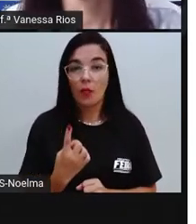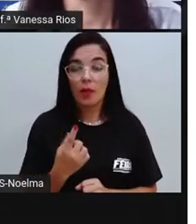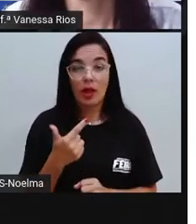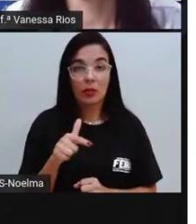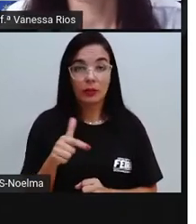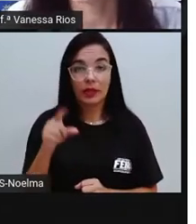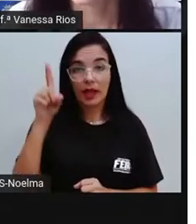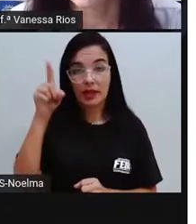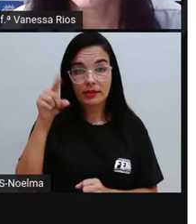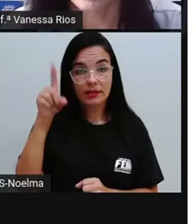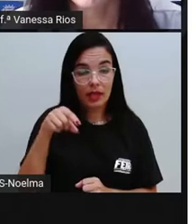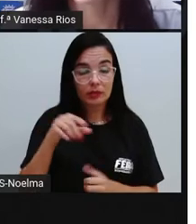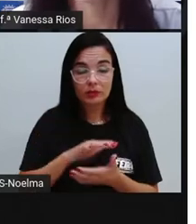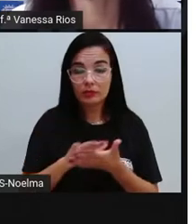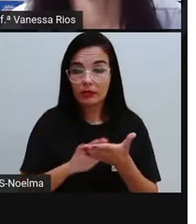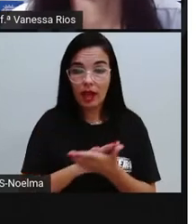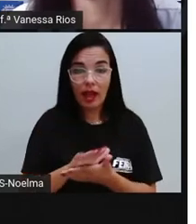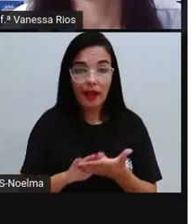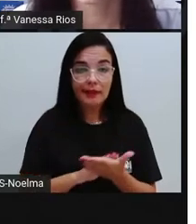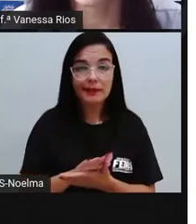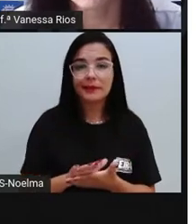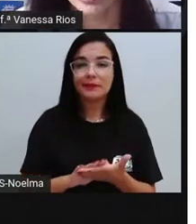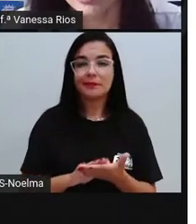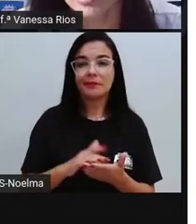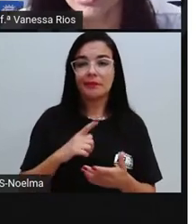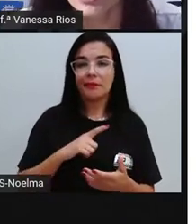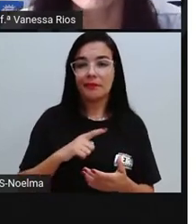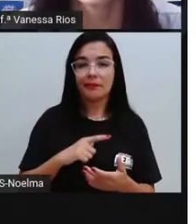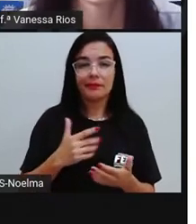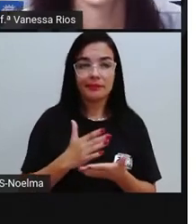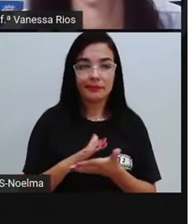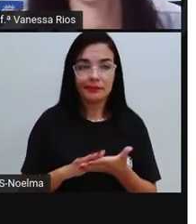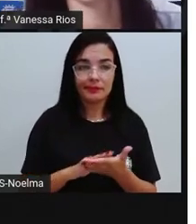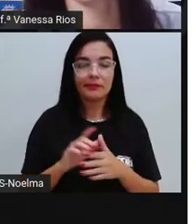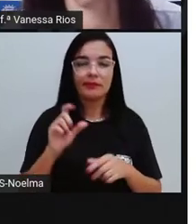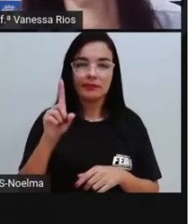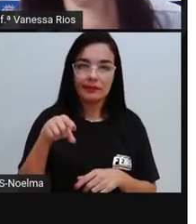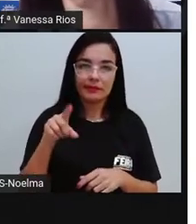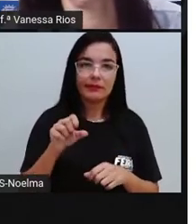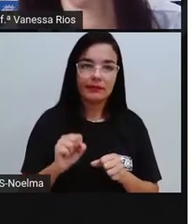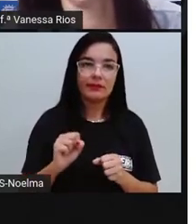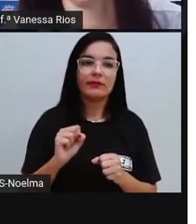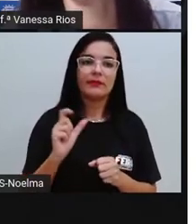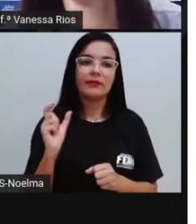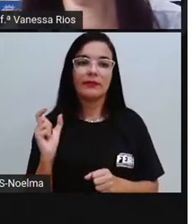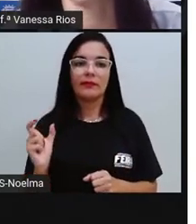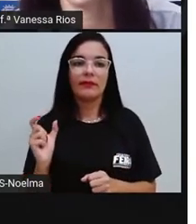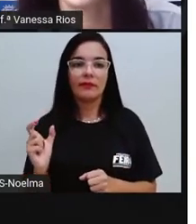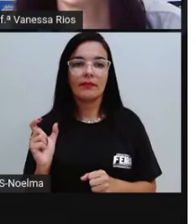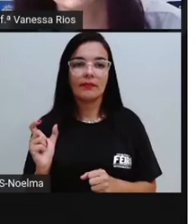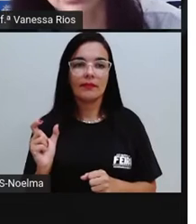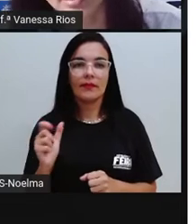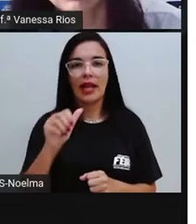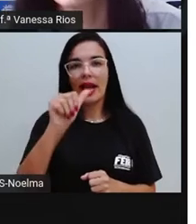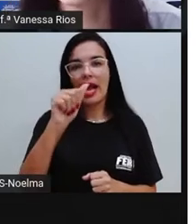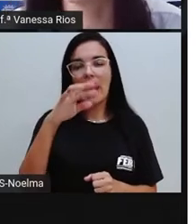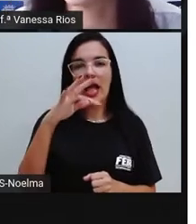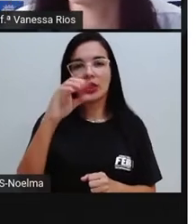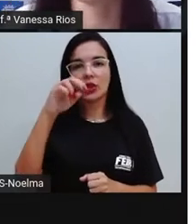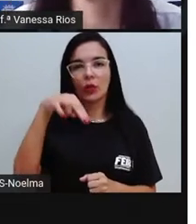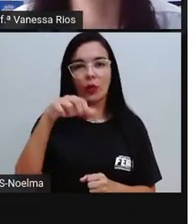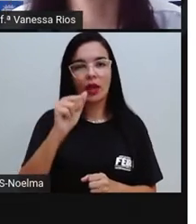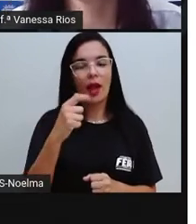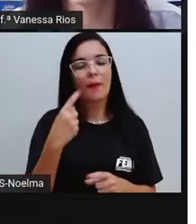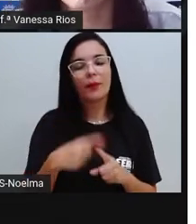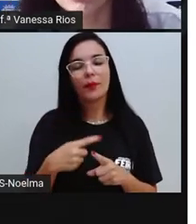que não tenha uma entonação, né? Uma intensidade sonora grande, ela vai ser chamada de palavra com a sílaba átona, porque